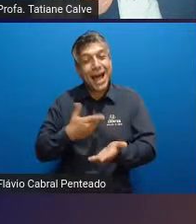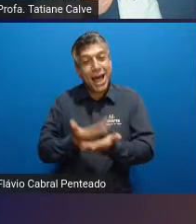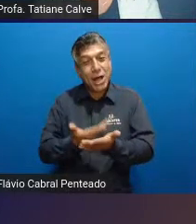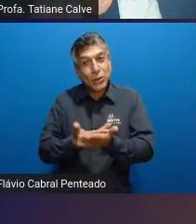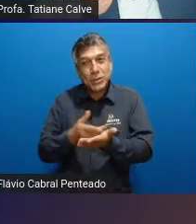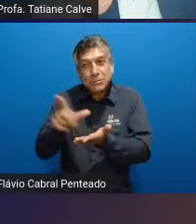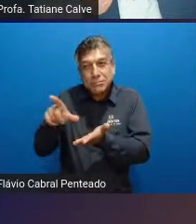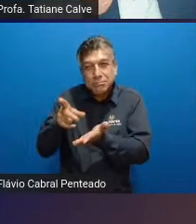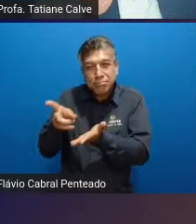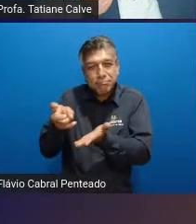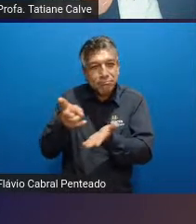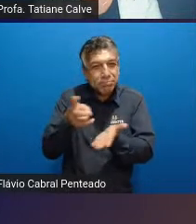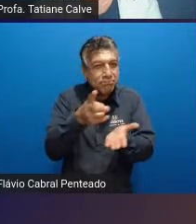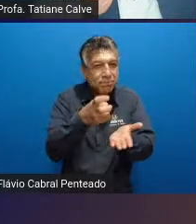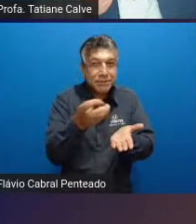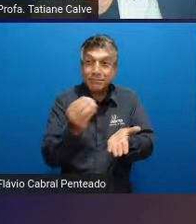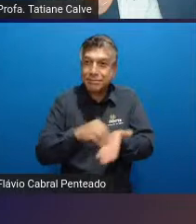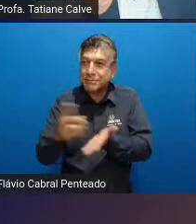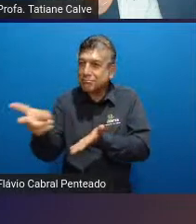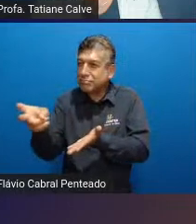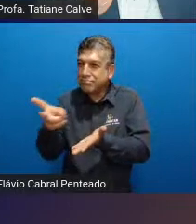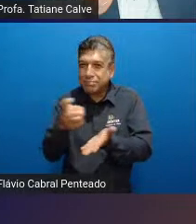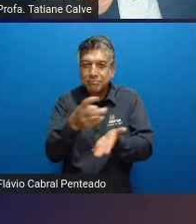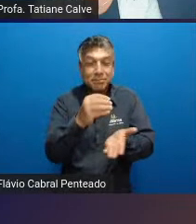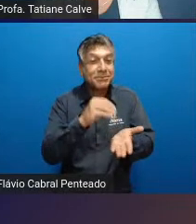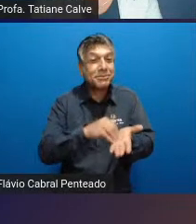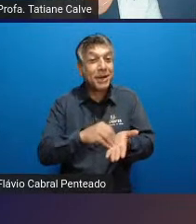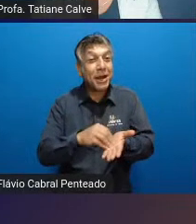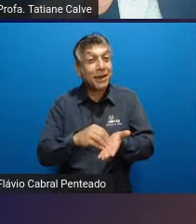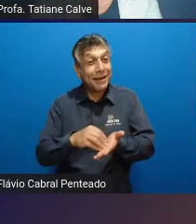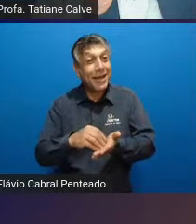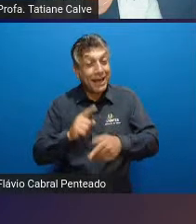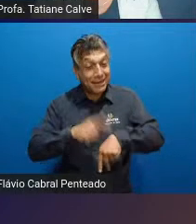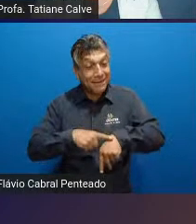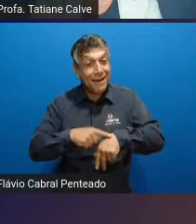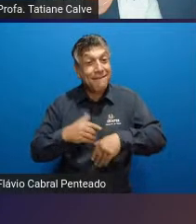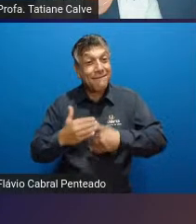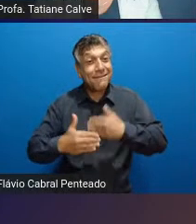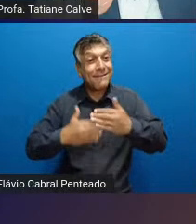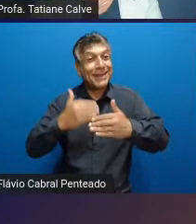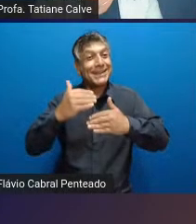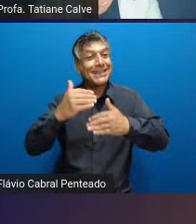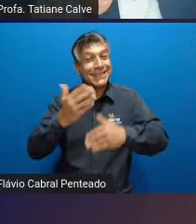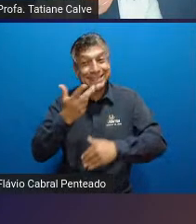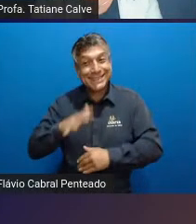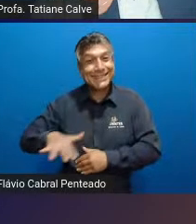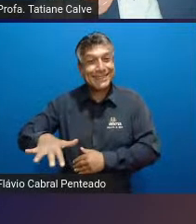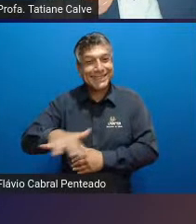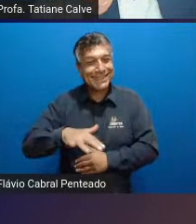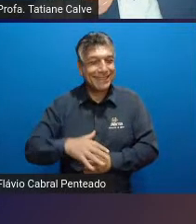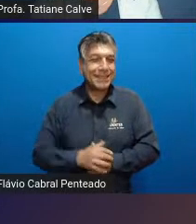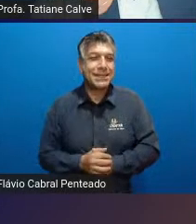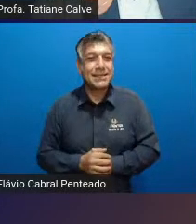identificar a fase de desenvolvimento que essas alunas se encontram